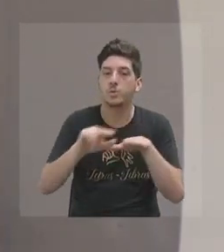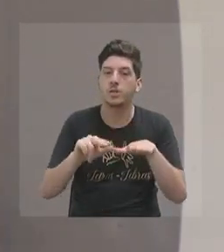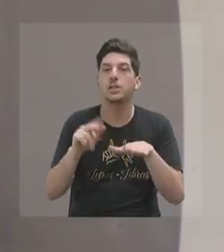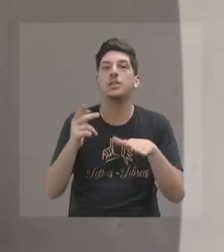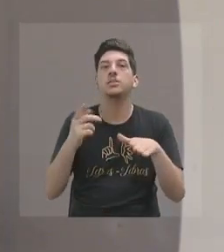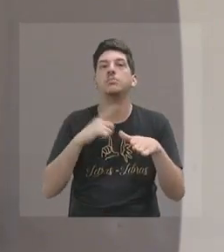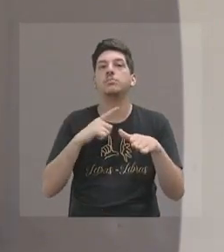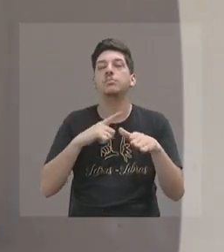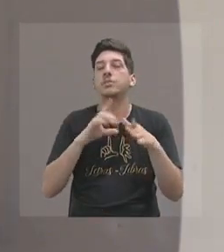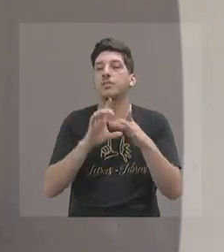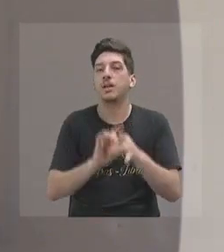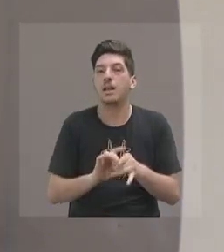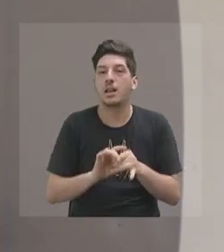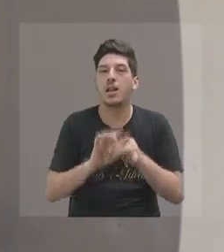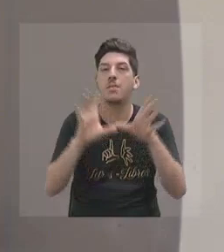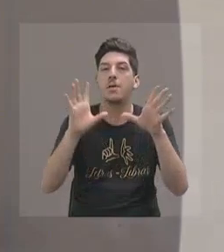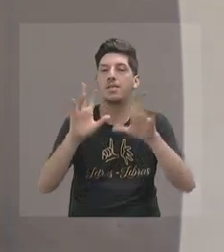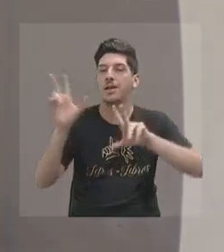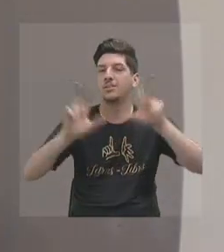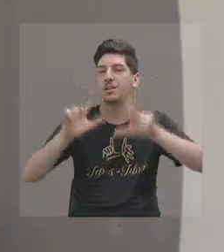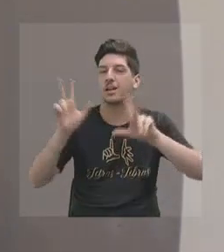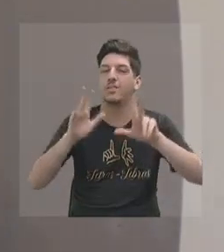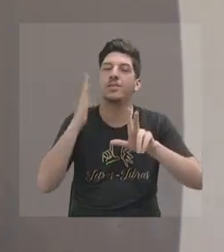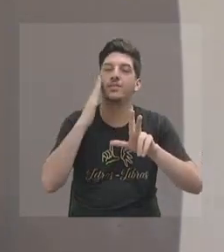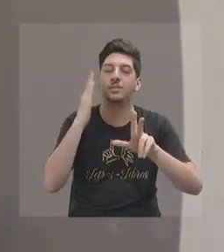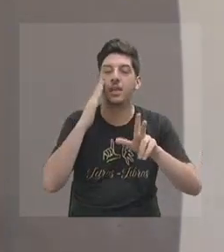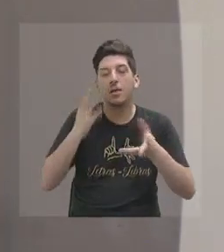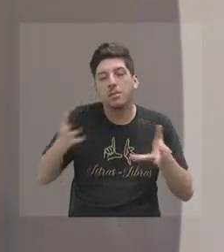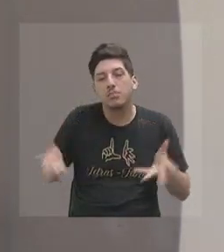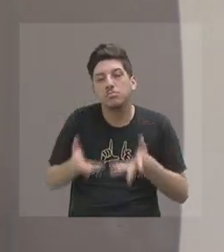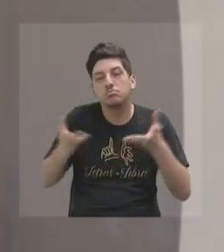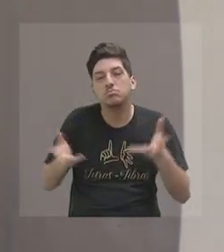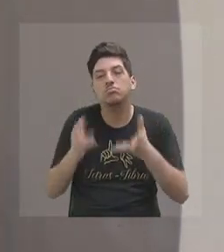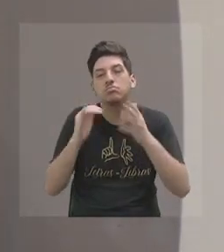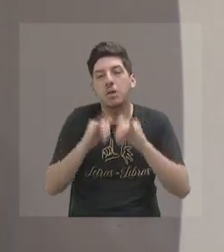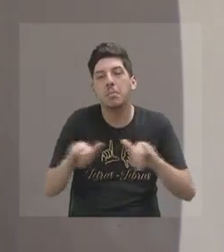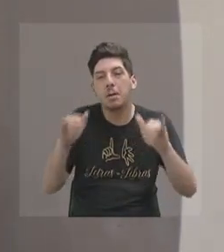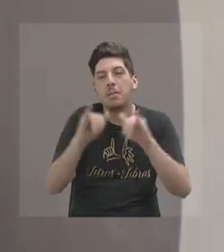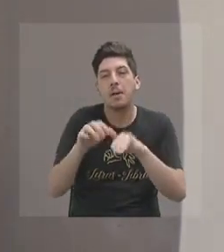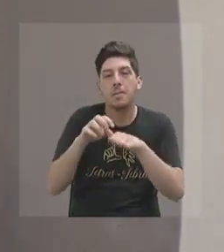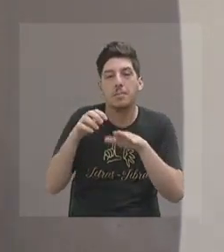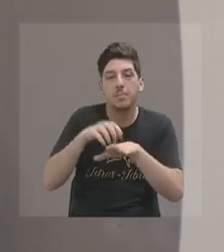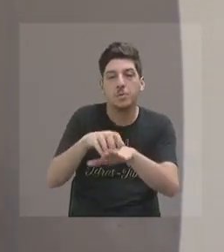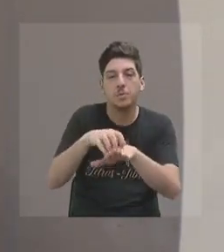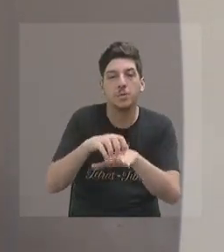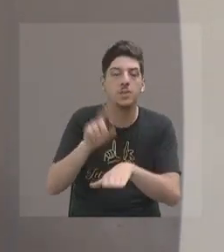da Liberdade, a campanha de promoção do turismo em Minas,